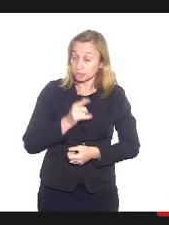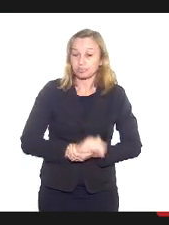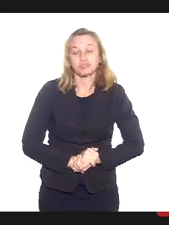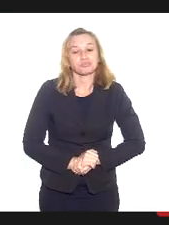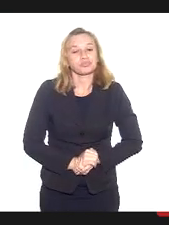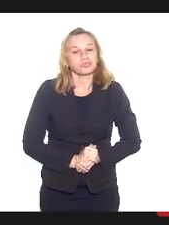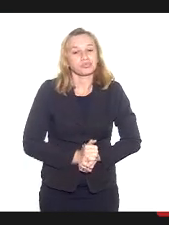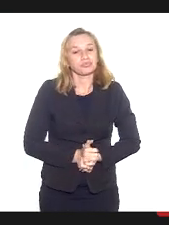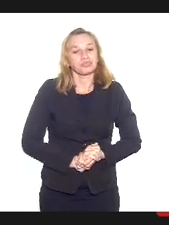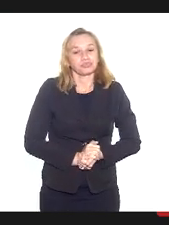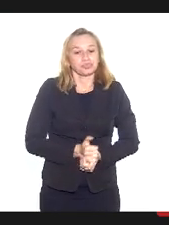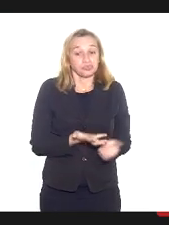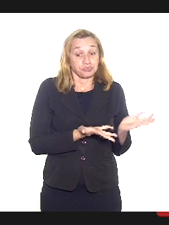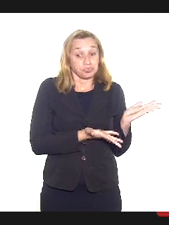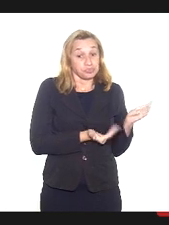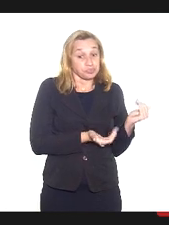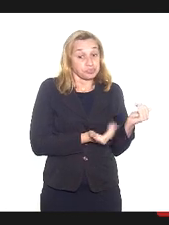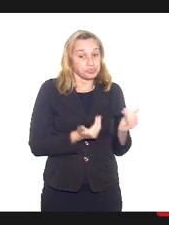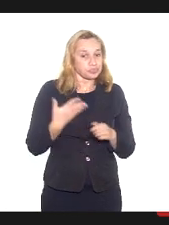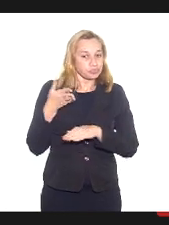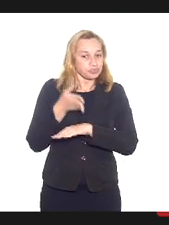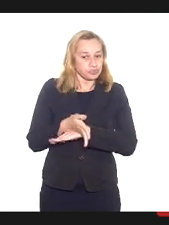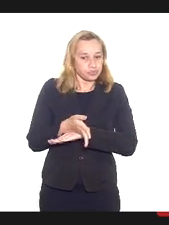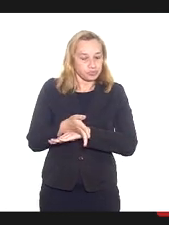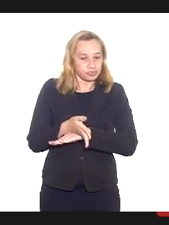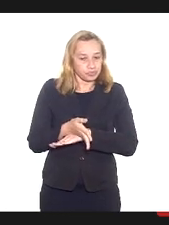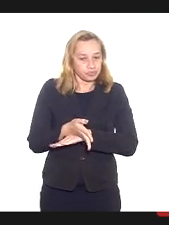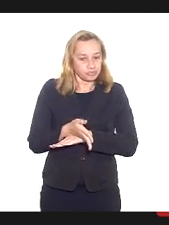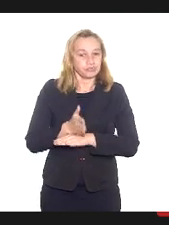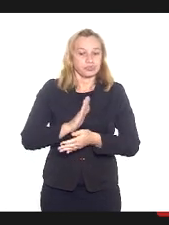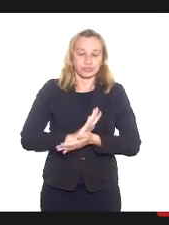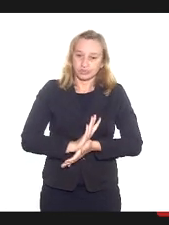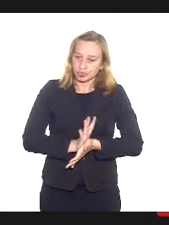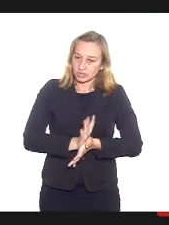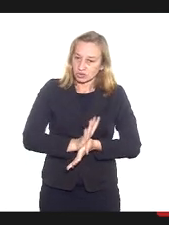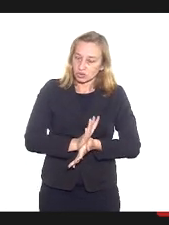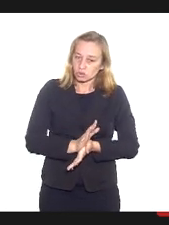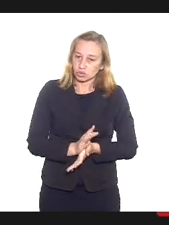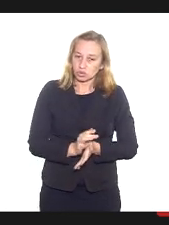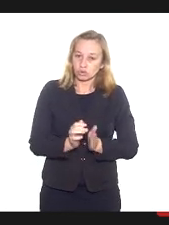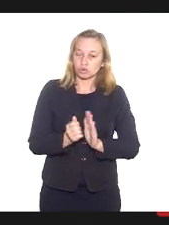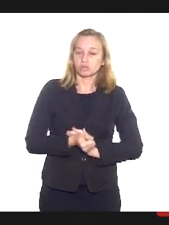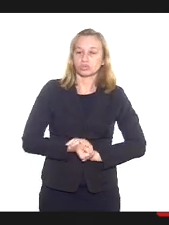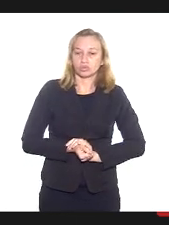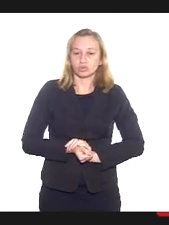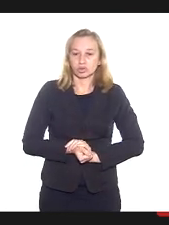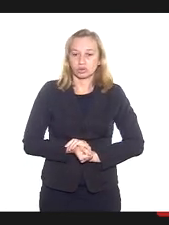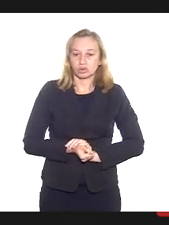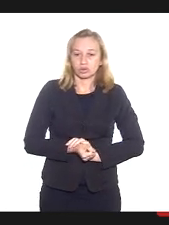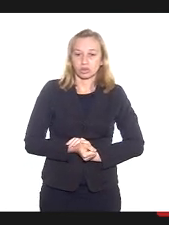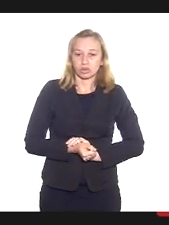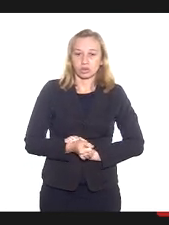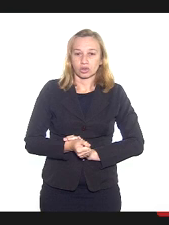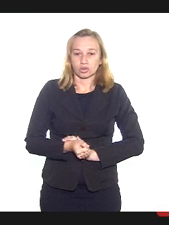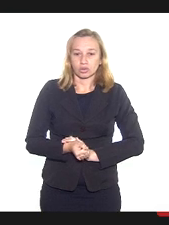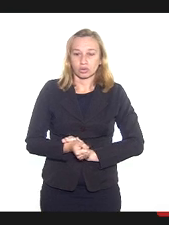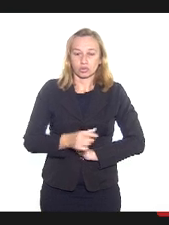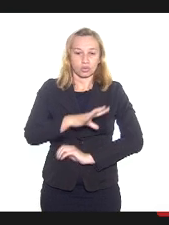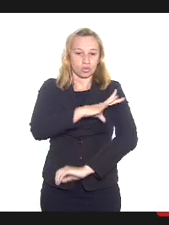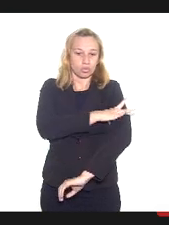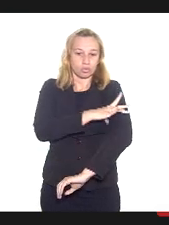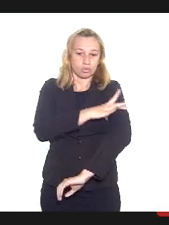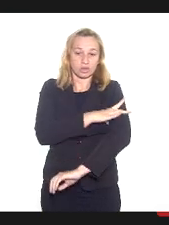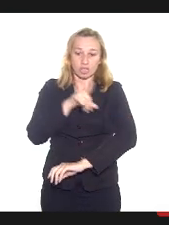palavras deste jovem que entrou e destruiu um templo de umbanda ali